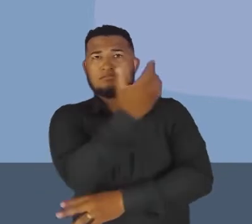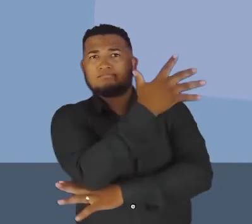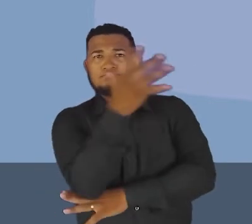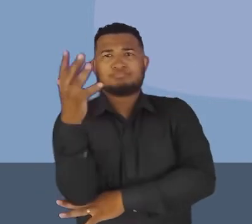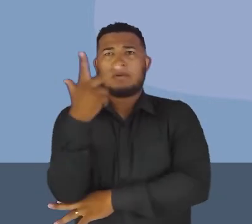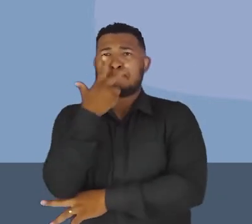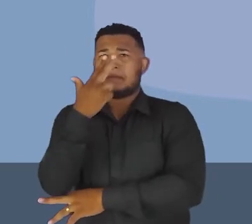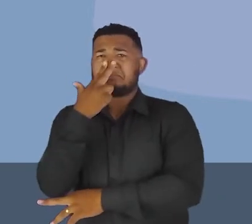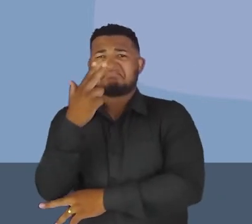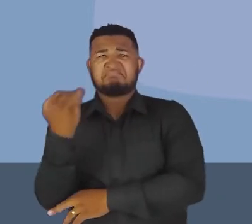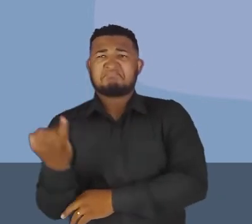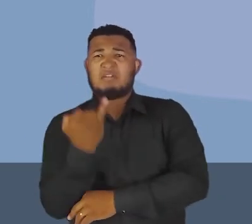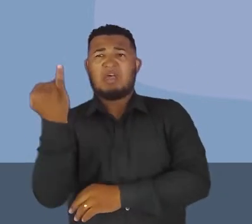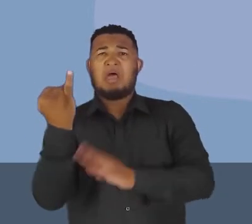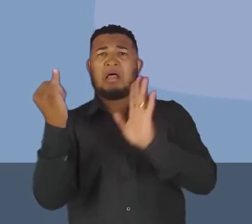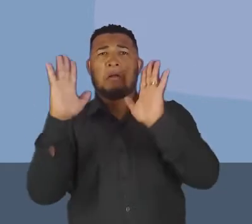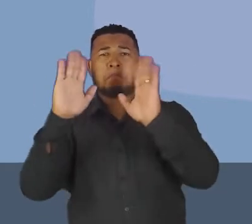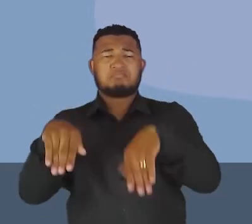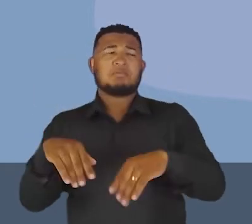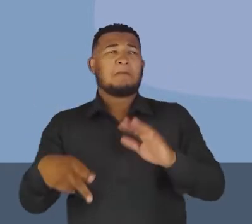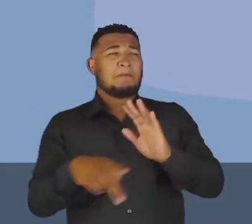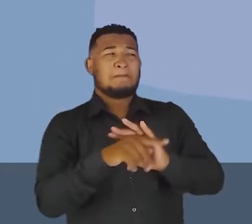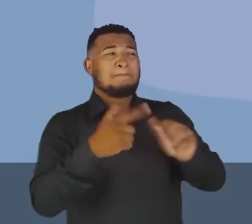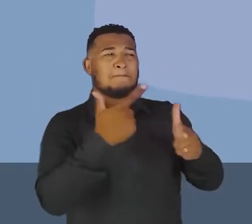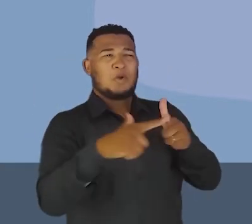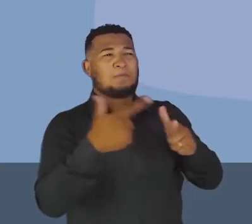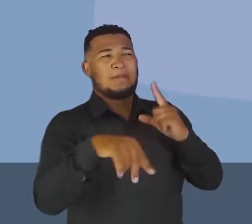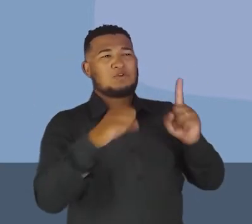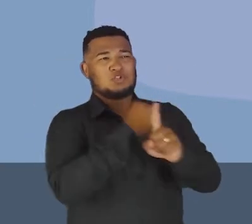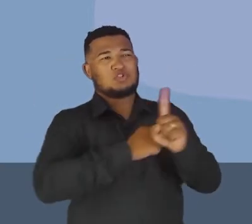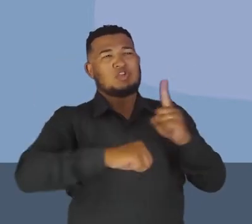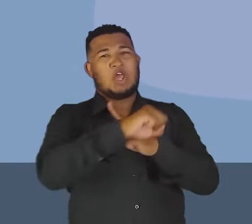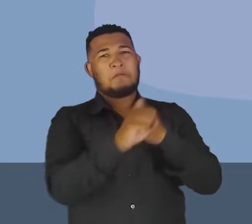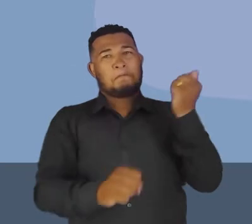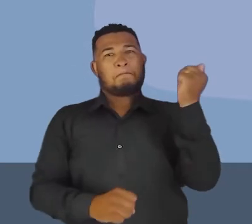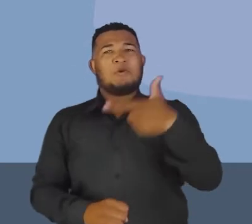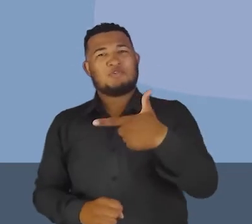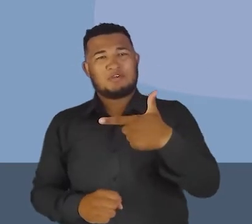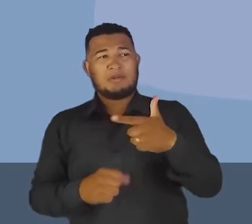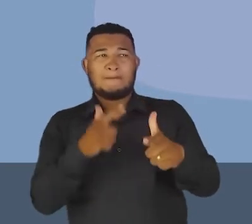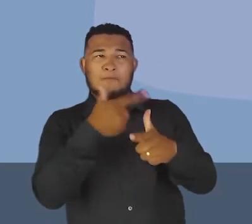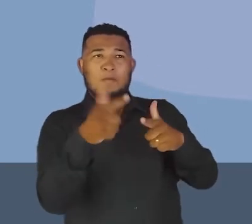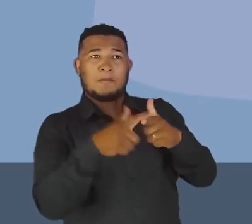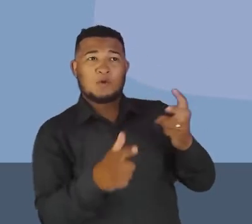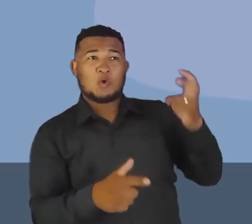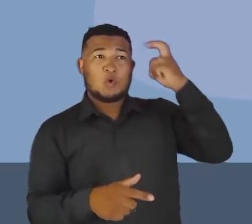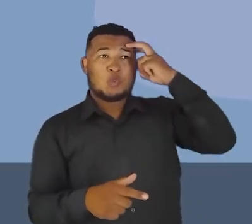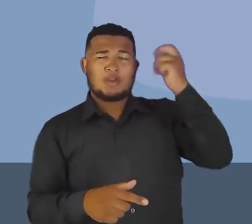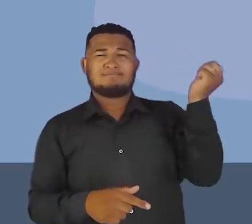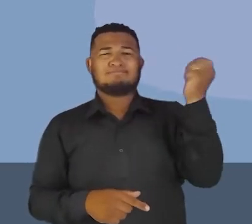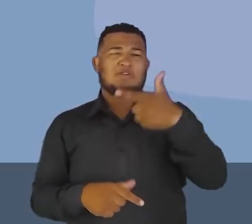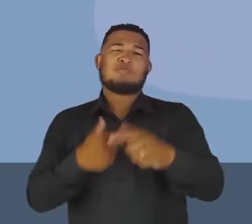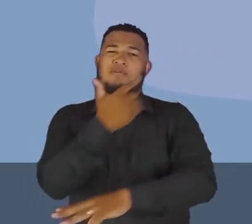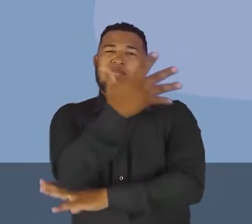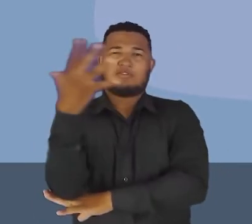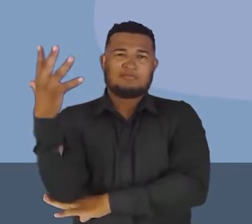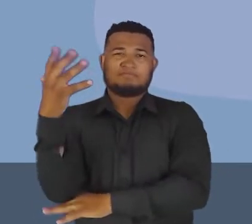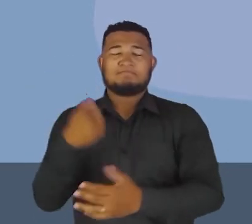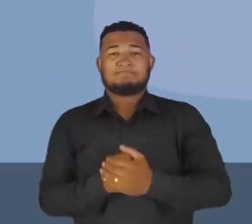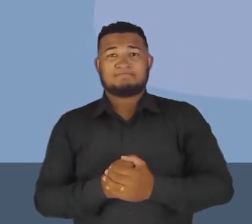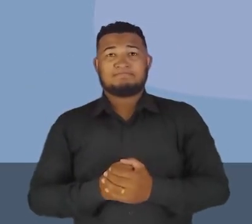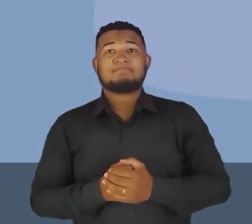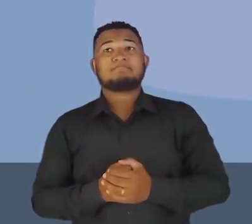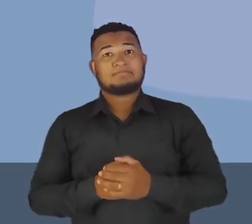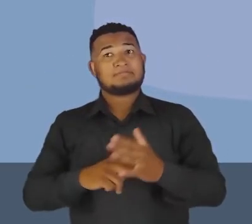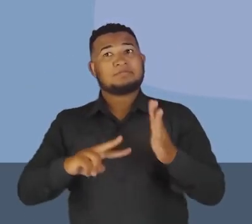irrelevante frente aos problemas sociais, tá? Sociais e culturais, econômicos no cenário mundial, né? A gente